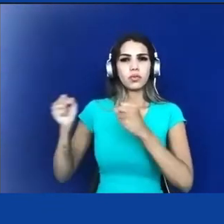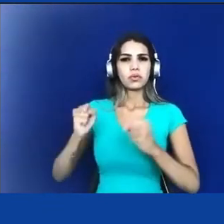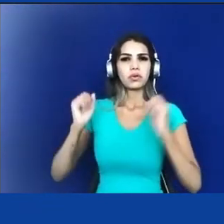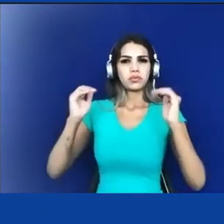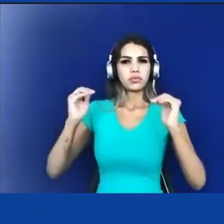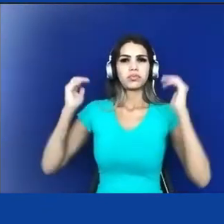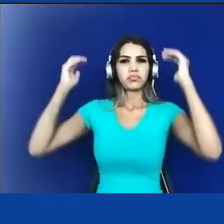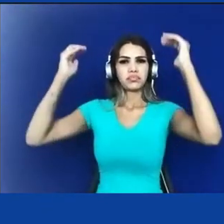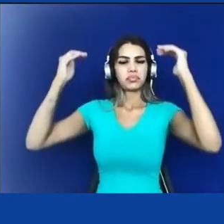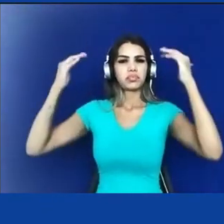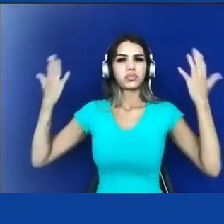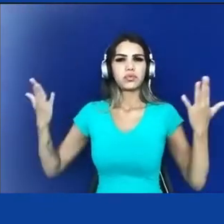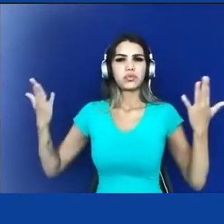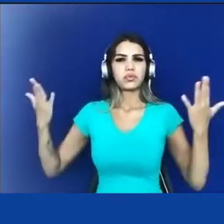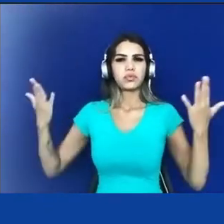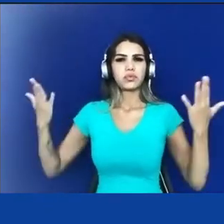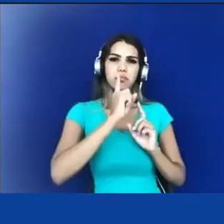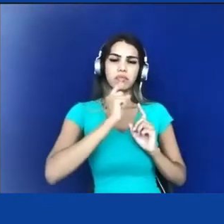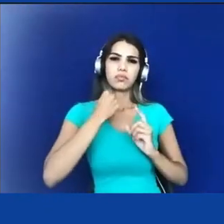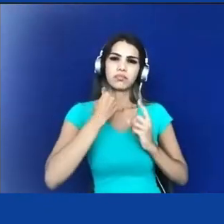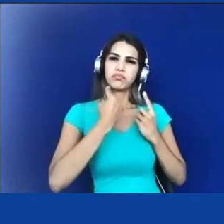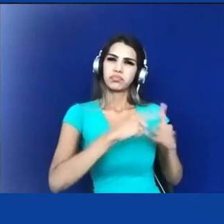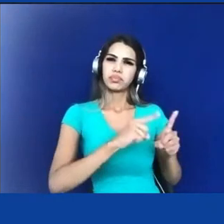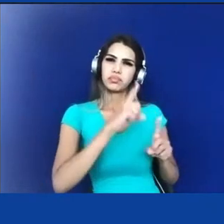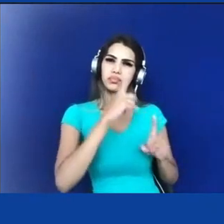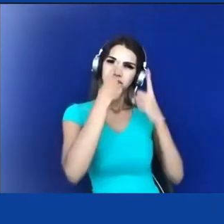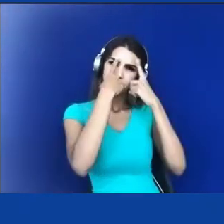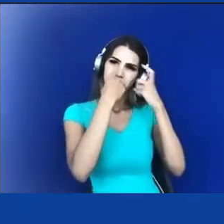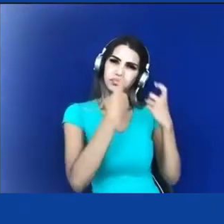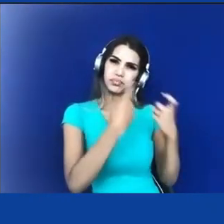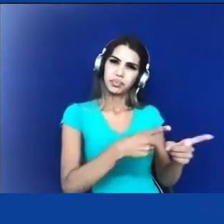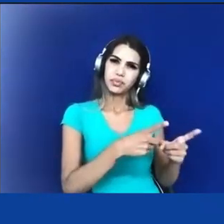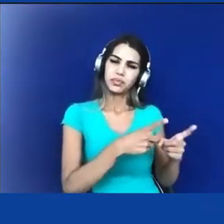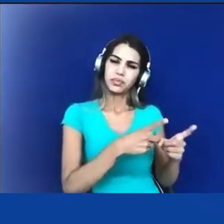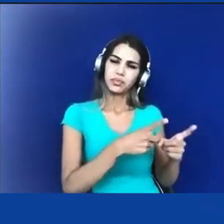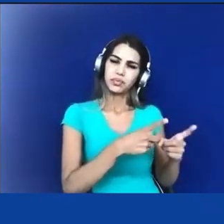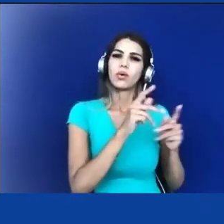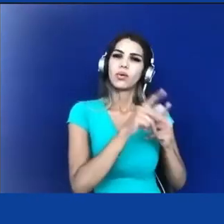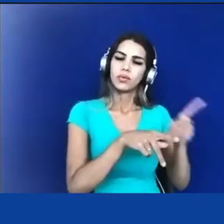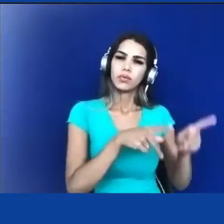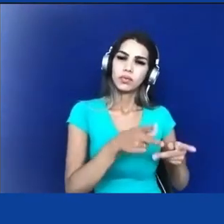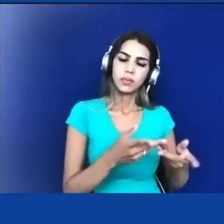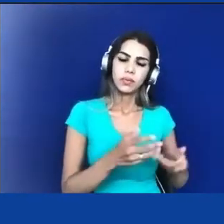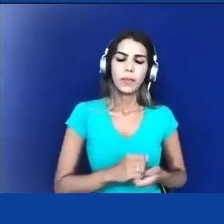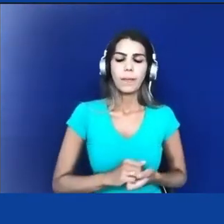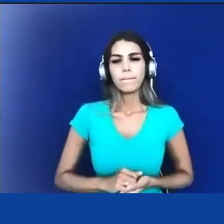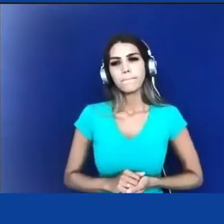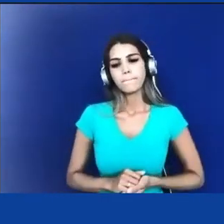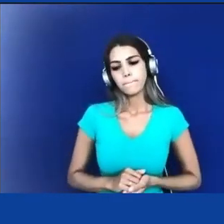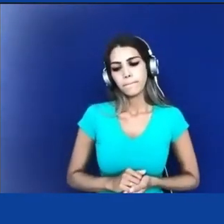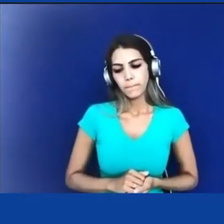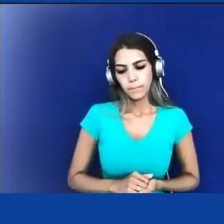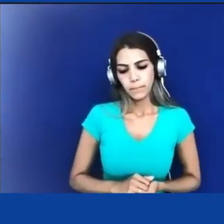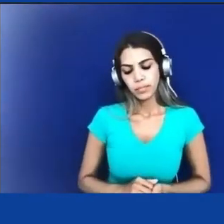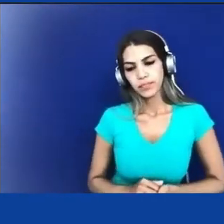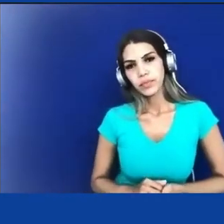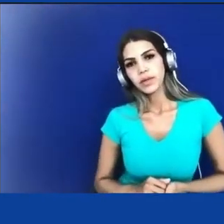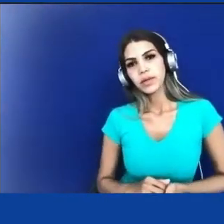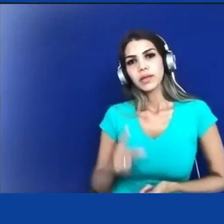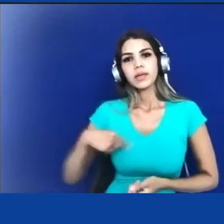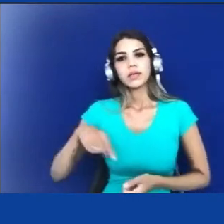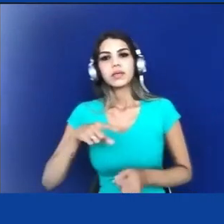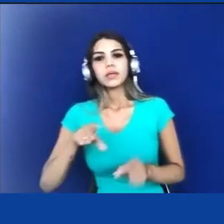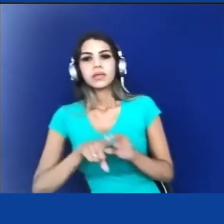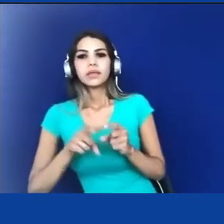além disso o a gente também vê que a república federativa do Brasil ela